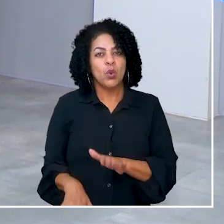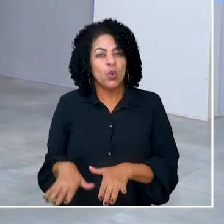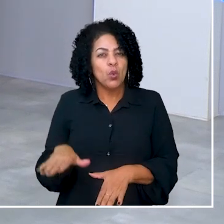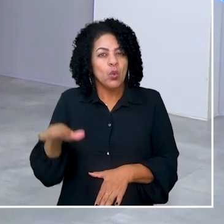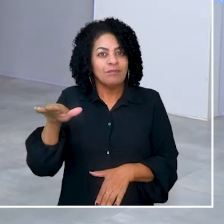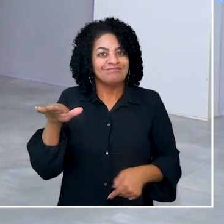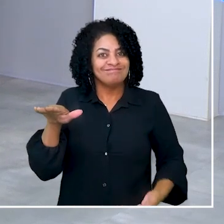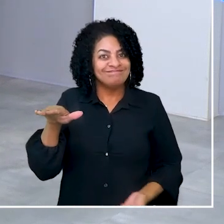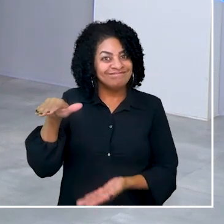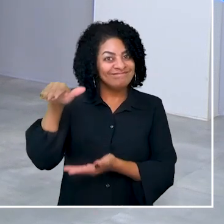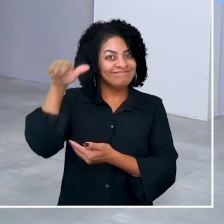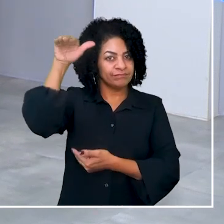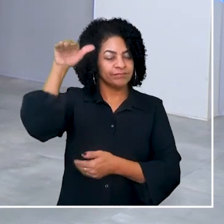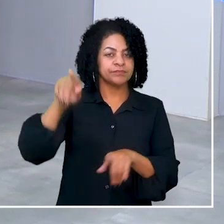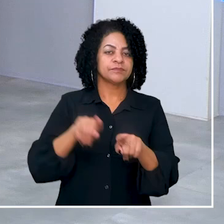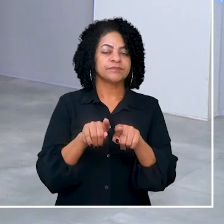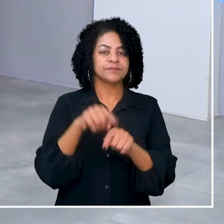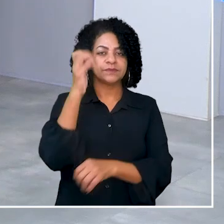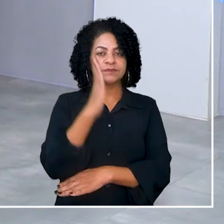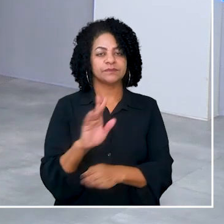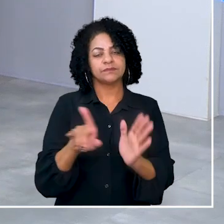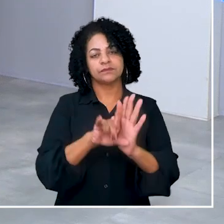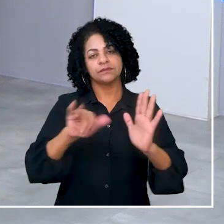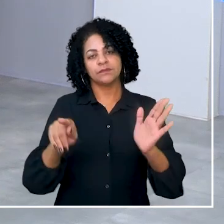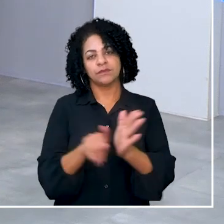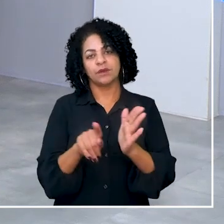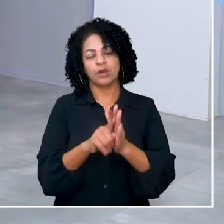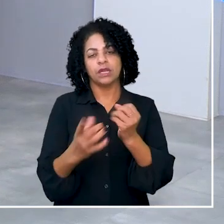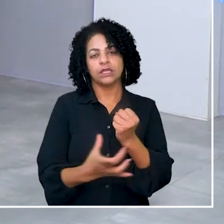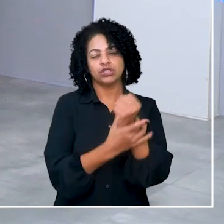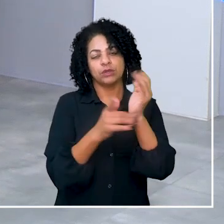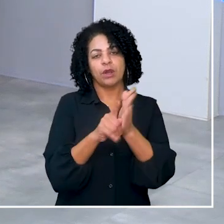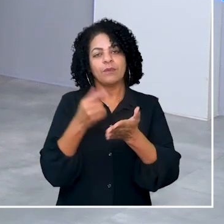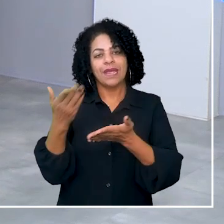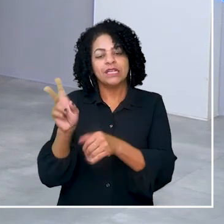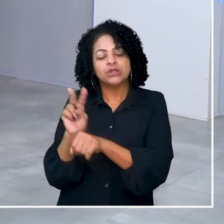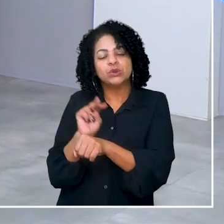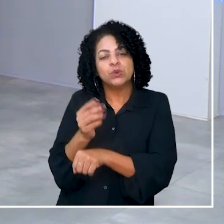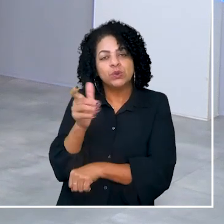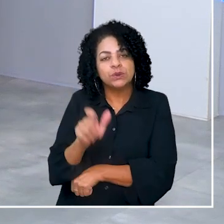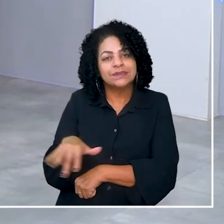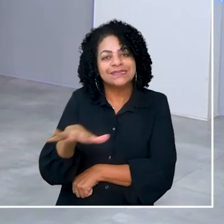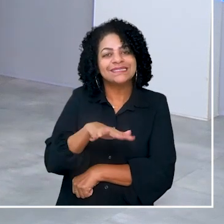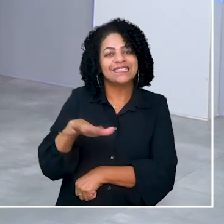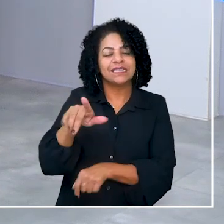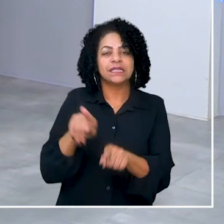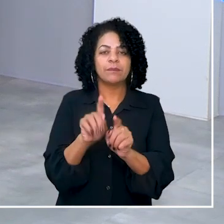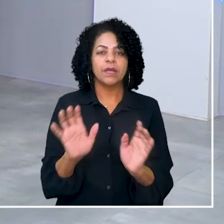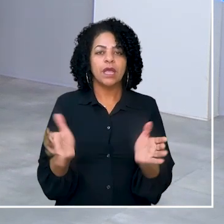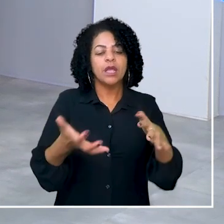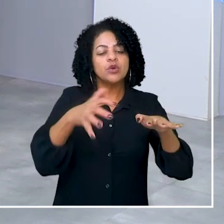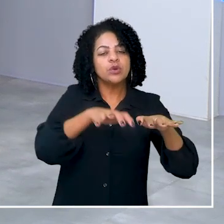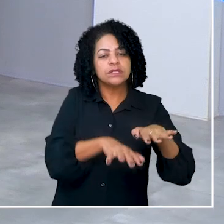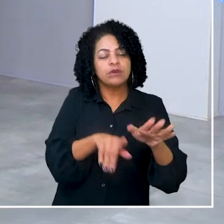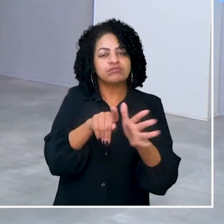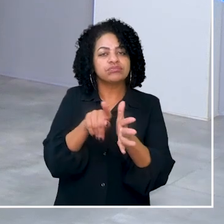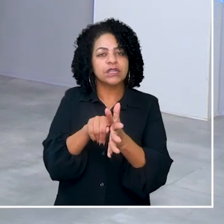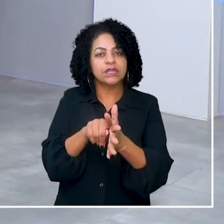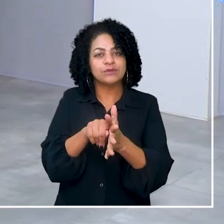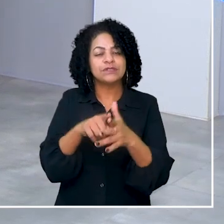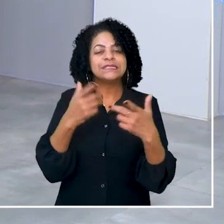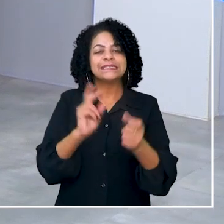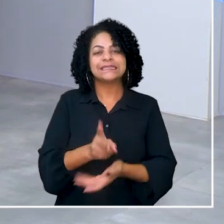específicos desde a infância. No Brasil, há leis e políticas para garantir o suporte necessário e promover a inclusão.